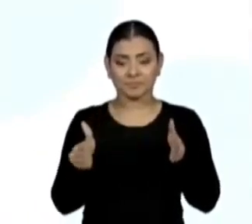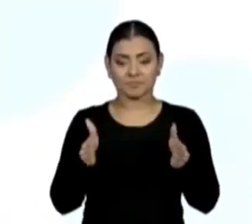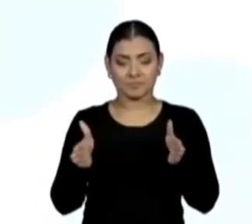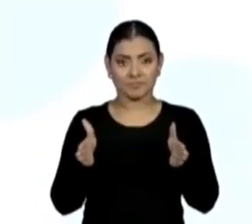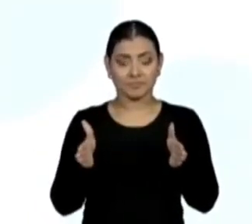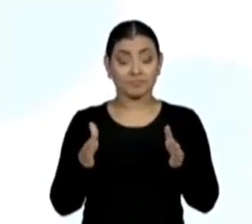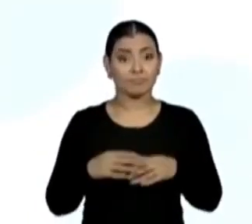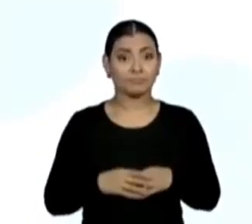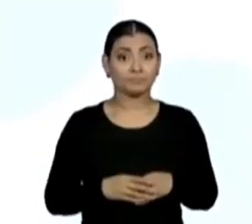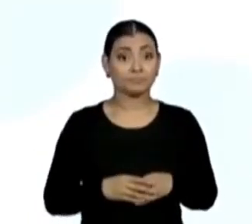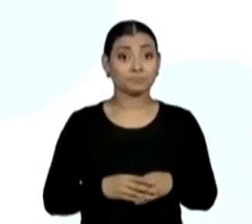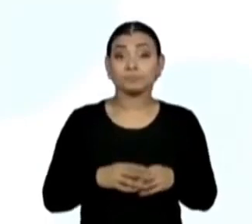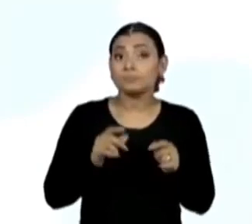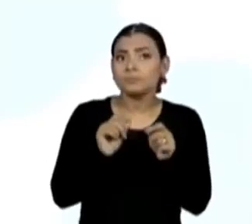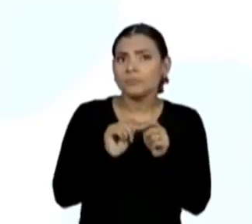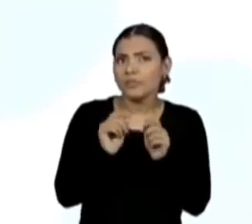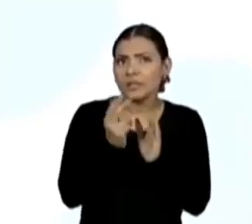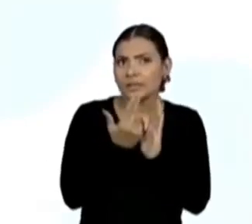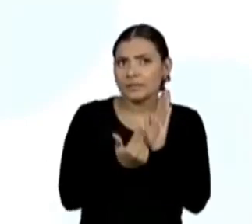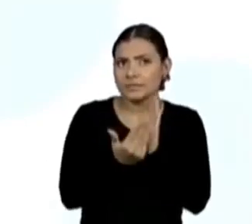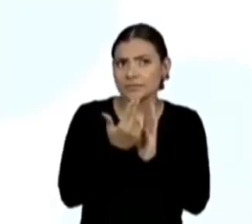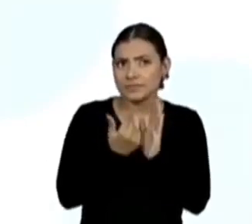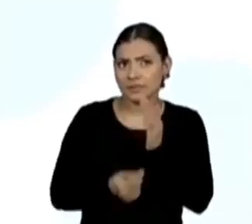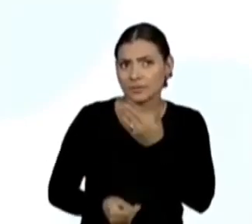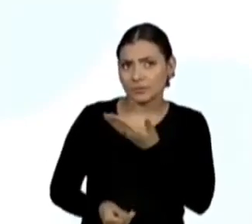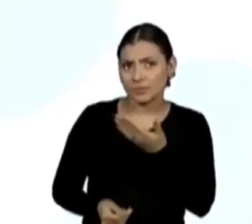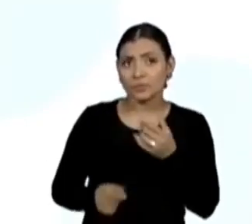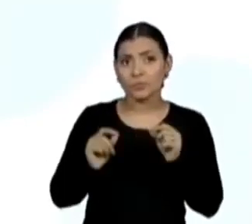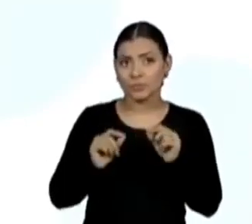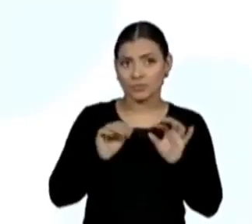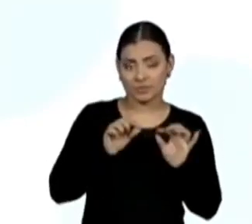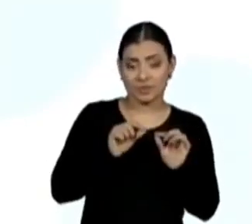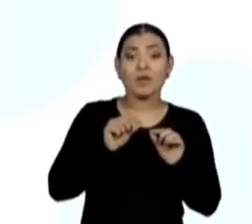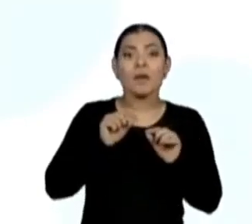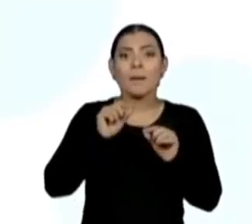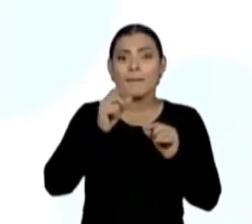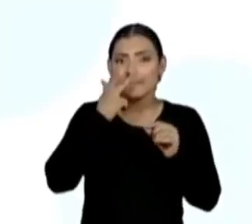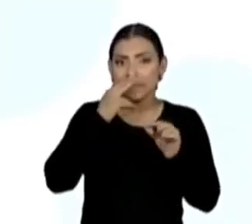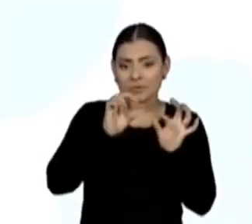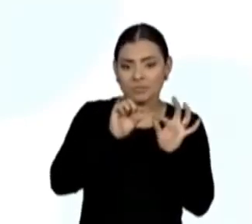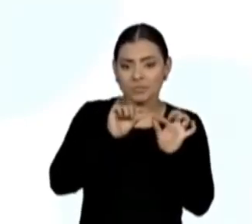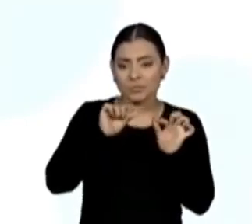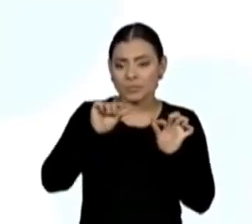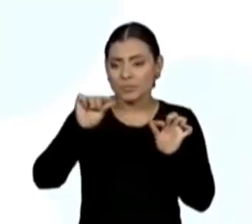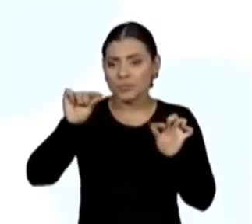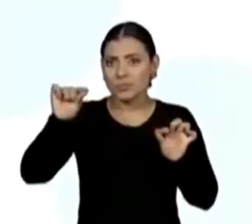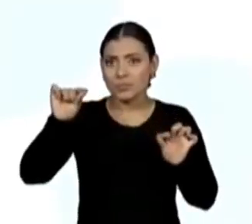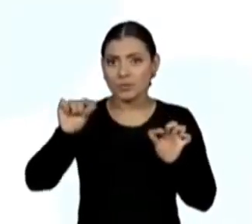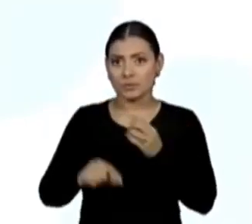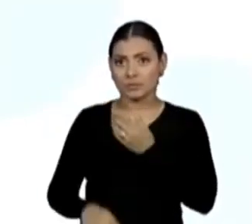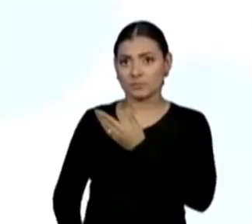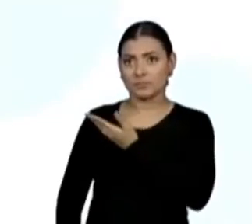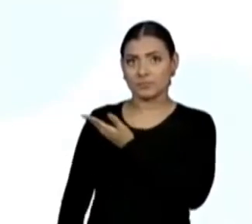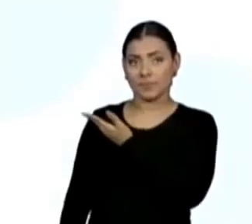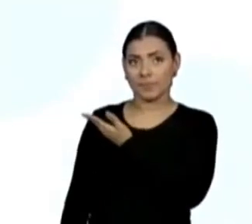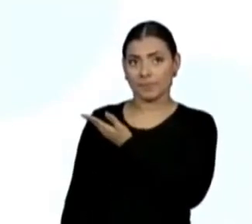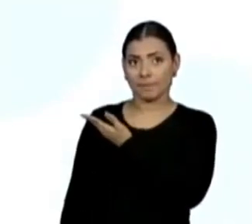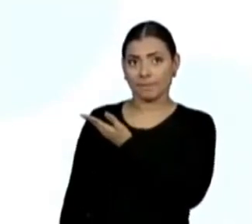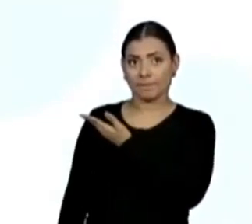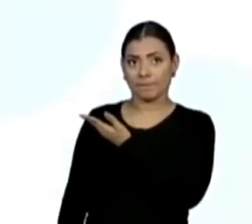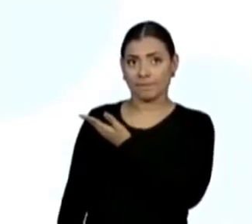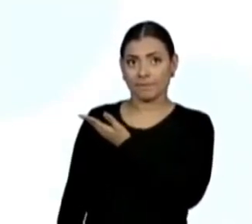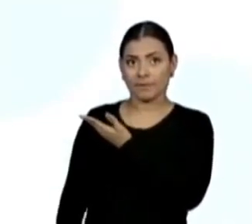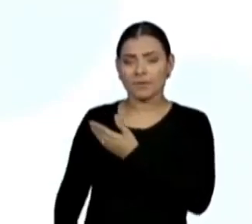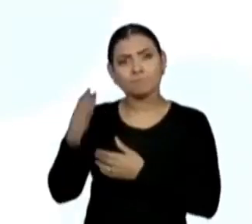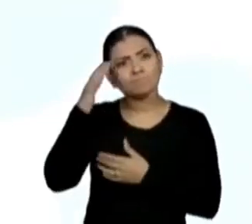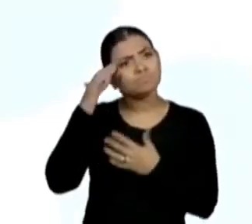Eu vou, então, fazer aqui um tracejado que vai me ajudar